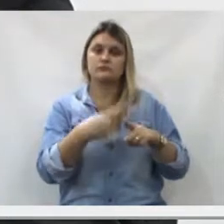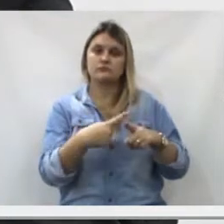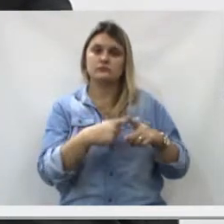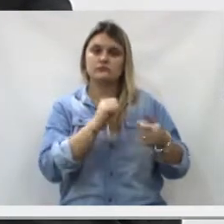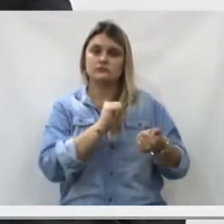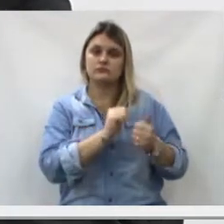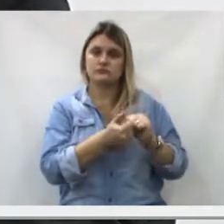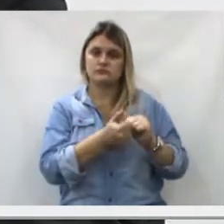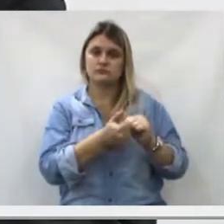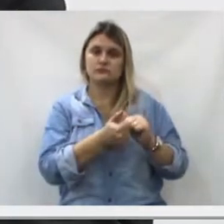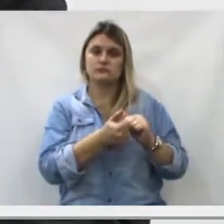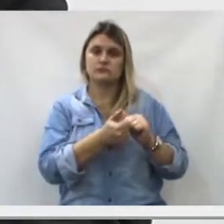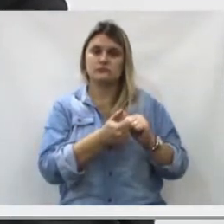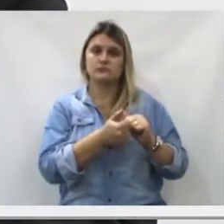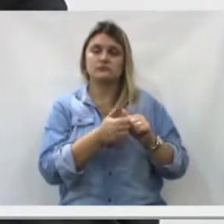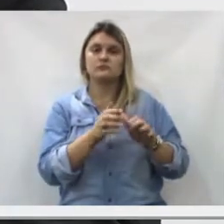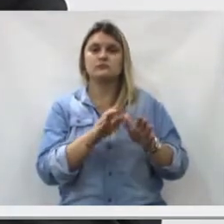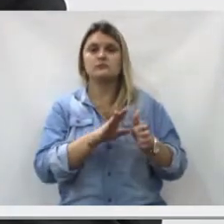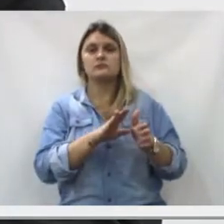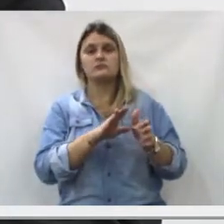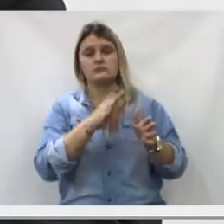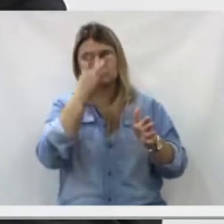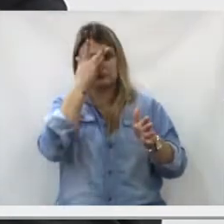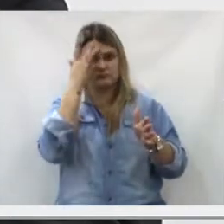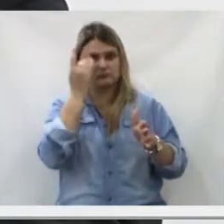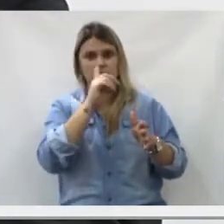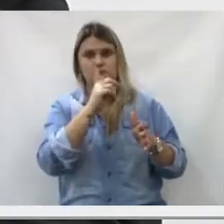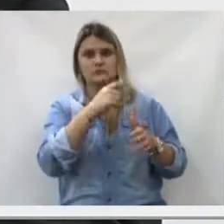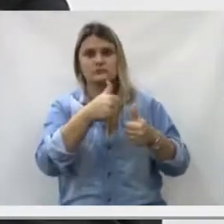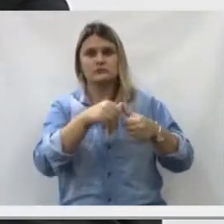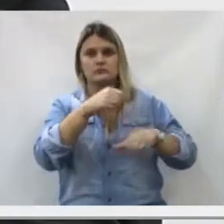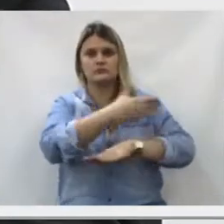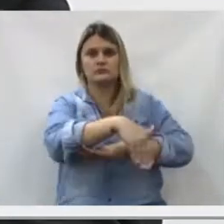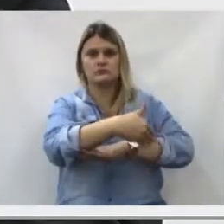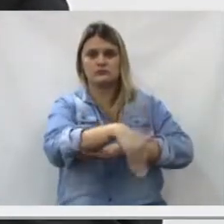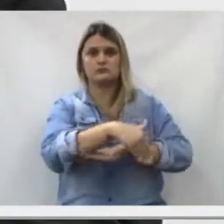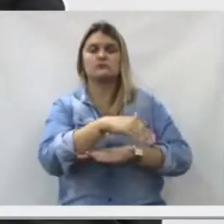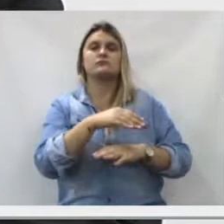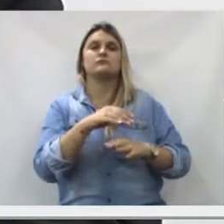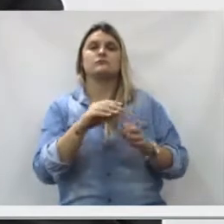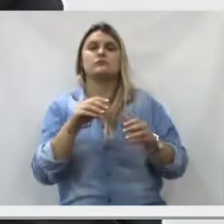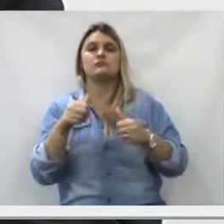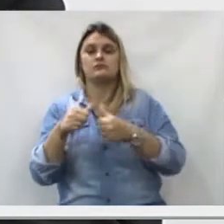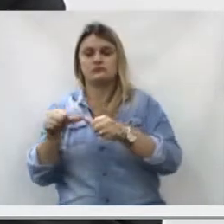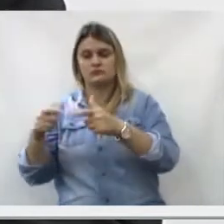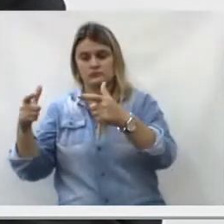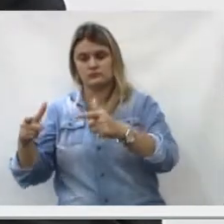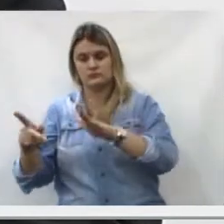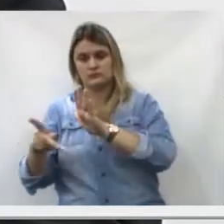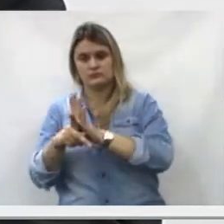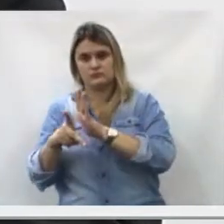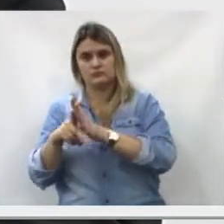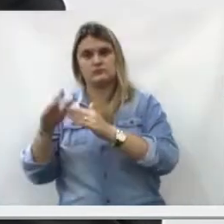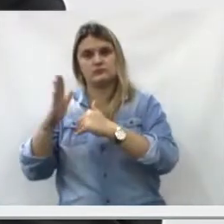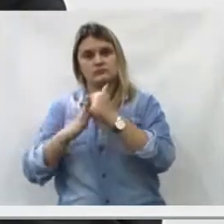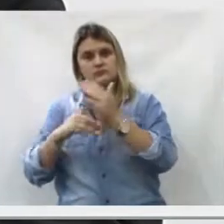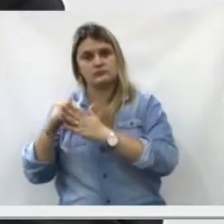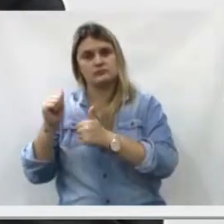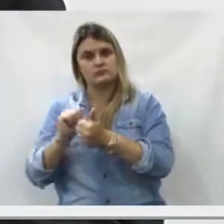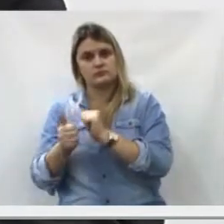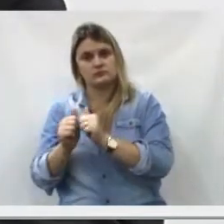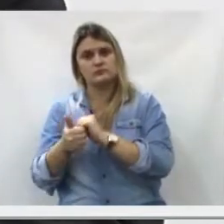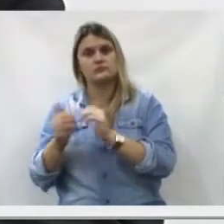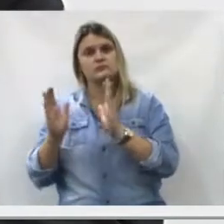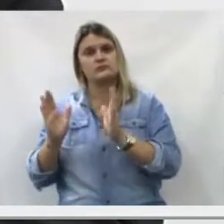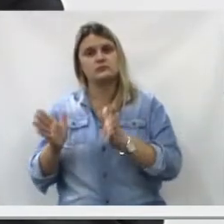essa foi pedida para a área de esportes, porque o esporte tira a criança da rua,